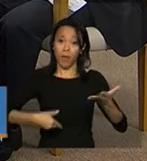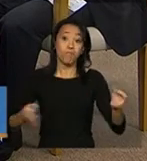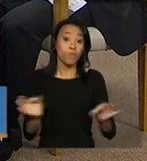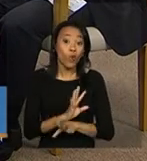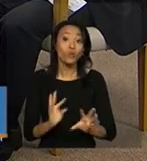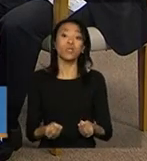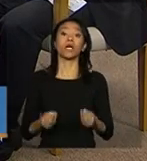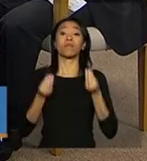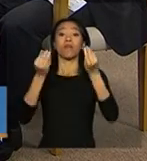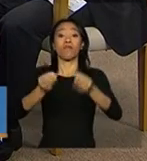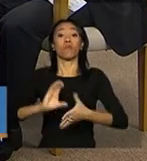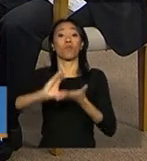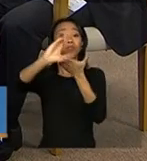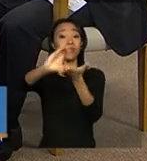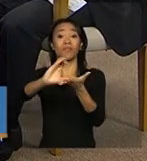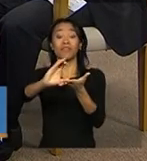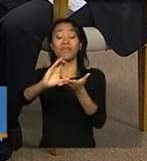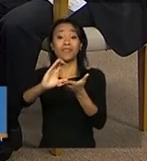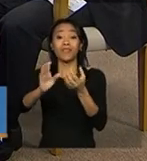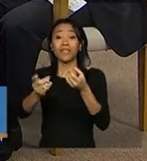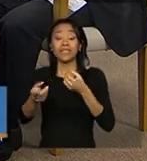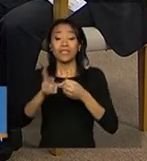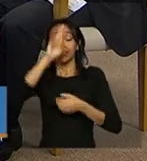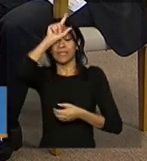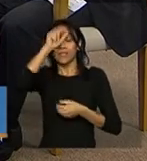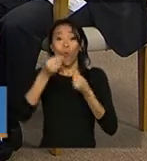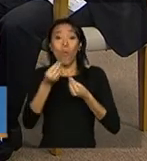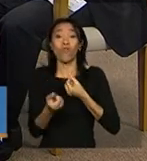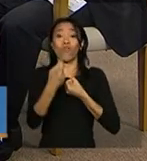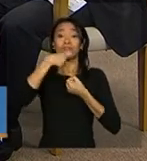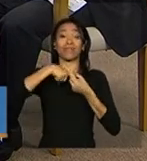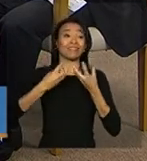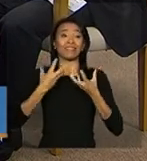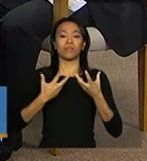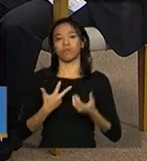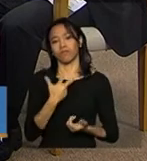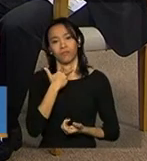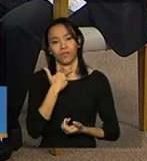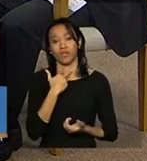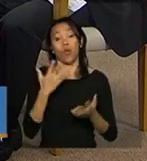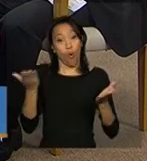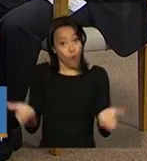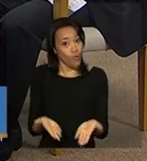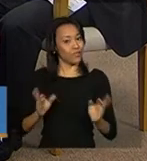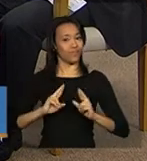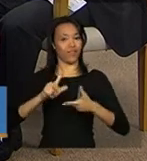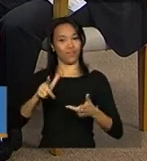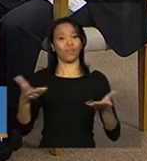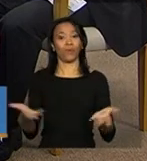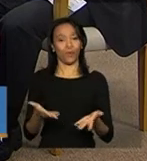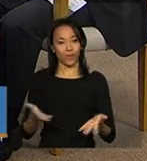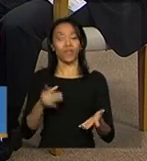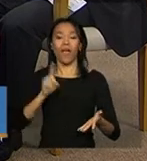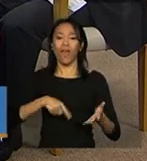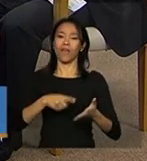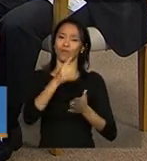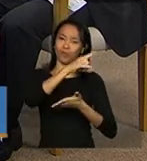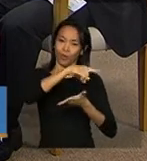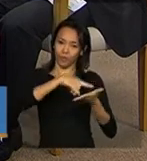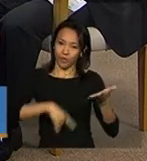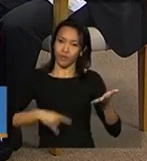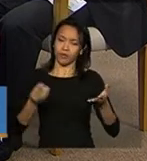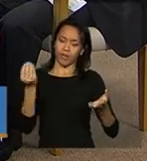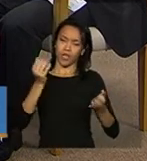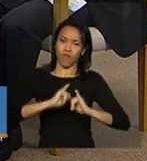Conselho, ele não tinha como voltar para que ele fizesse uma alteração. Hoje, não. Ele funciona como se fosse uma declaração retificadora